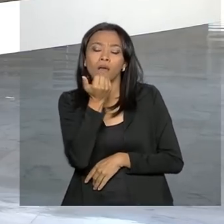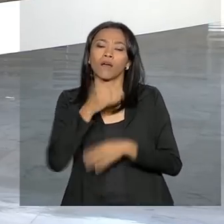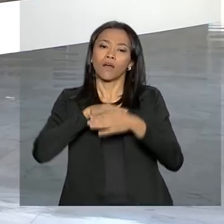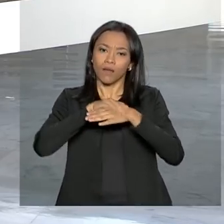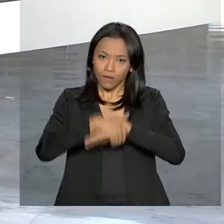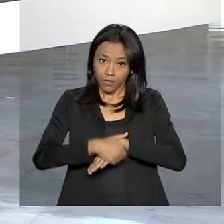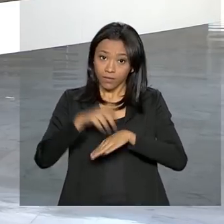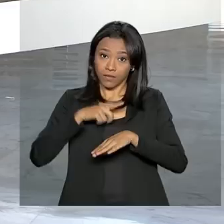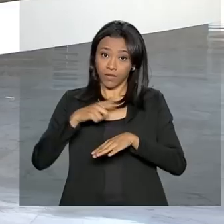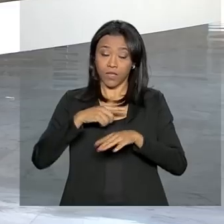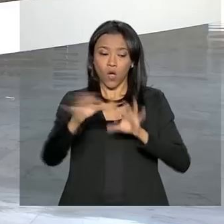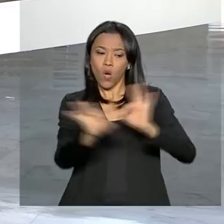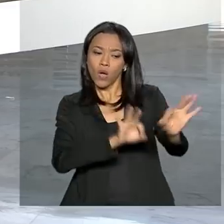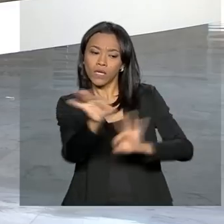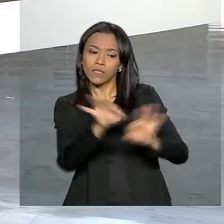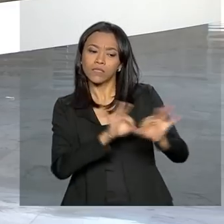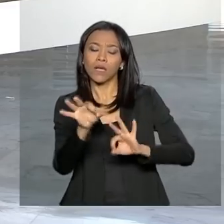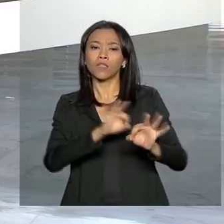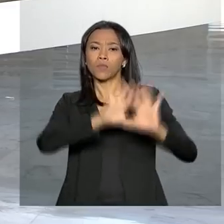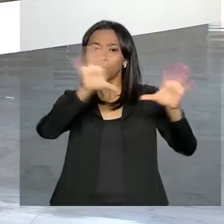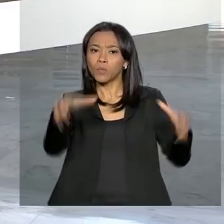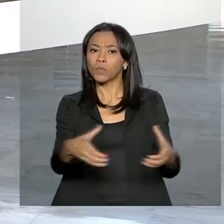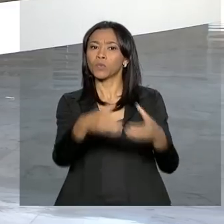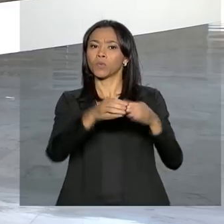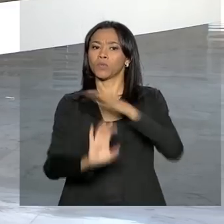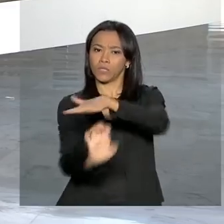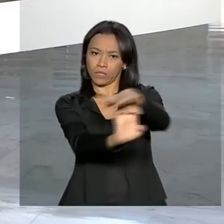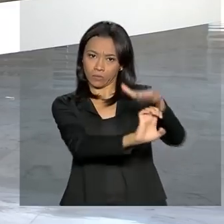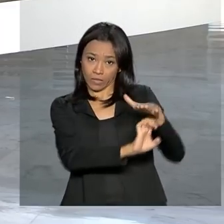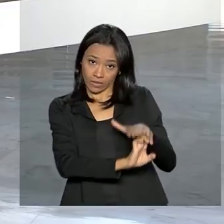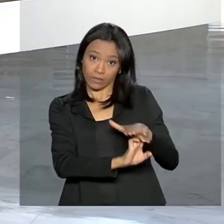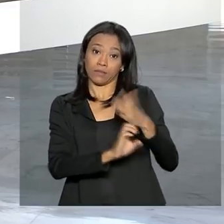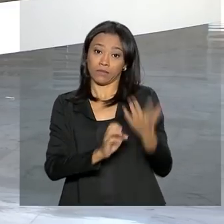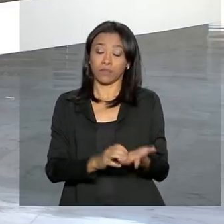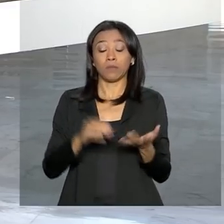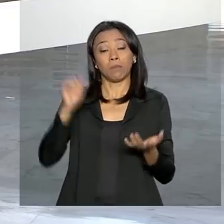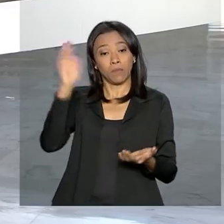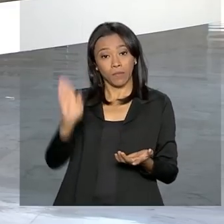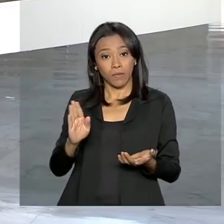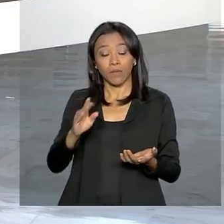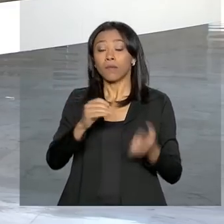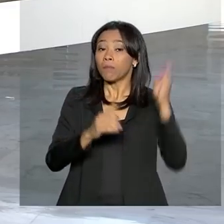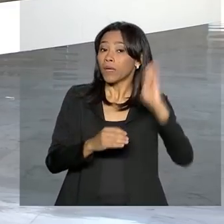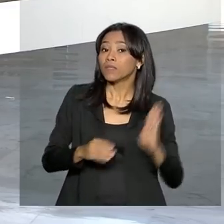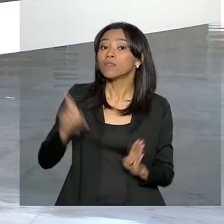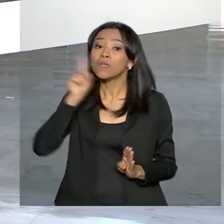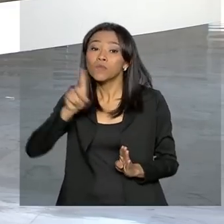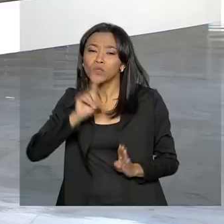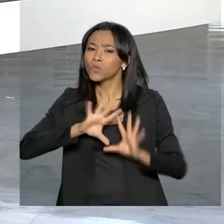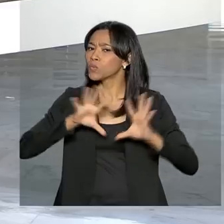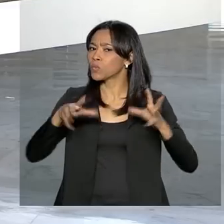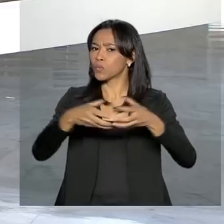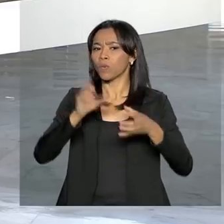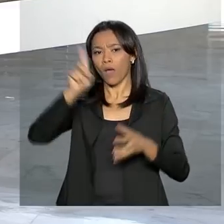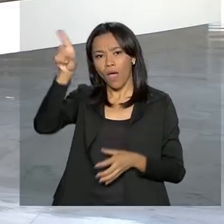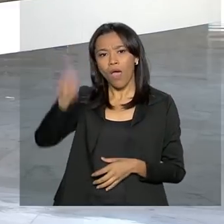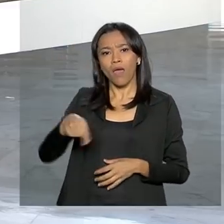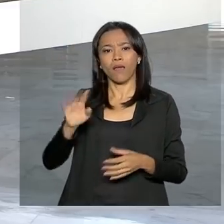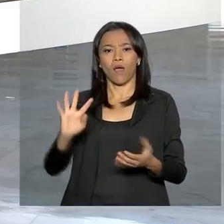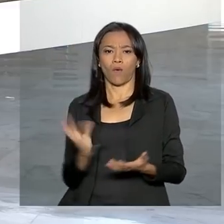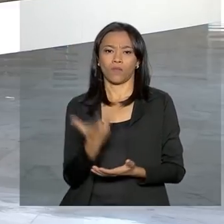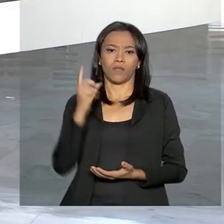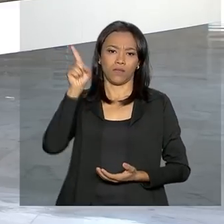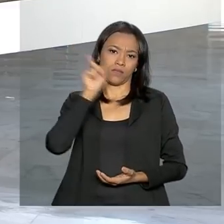Conselho Empresarial Brasil-Estados Unidos. Todos estes compromissos são na capital americana, Washington.